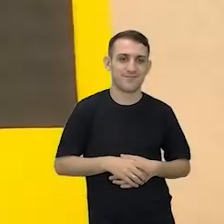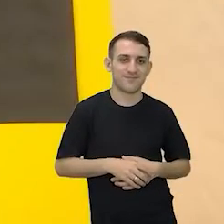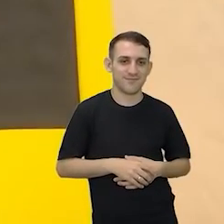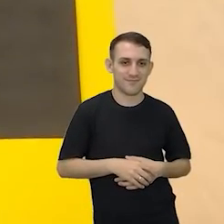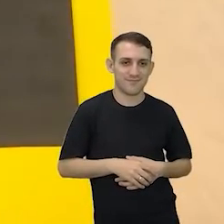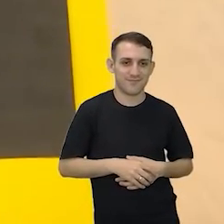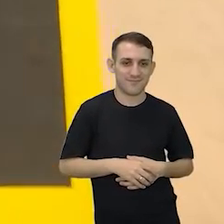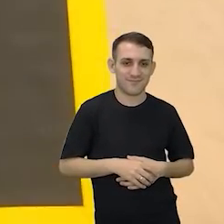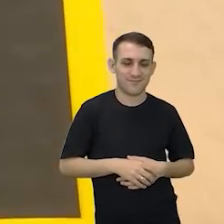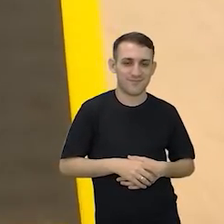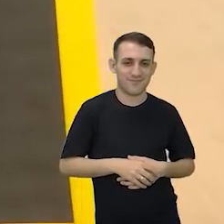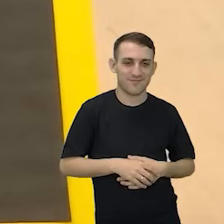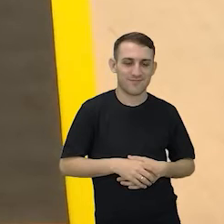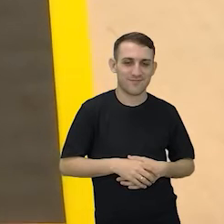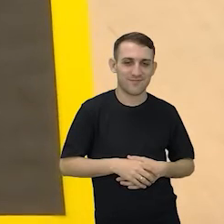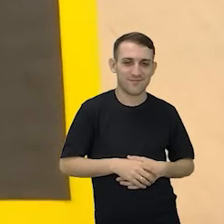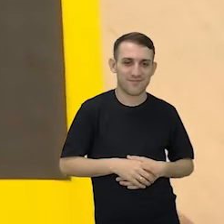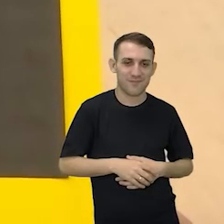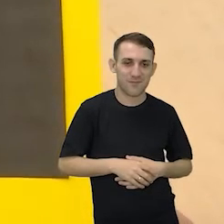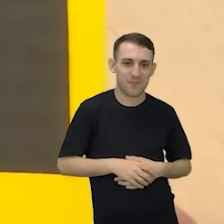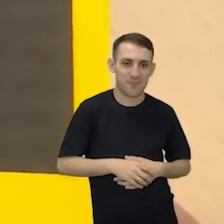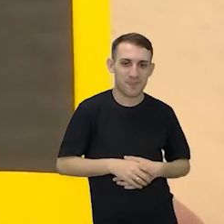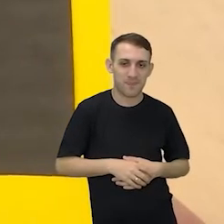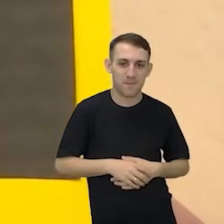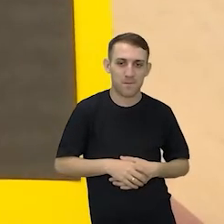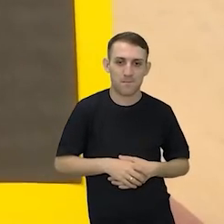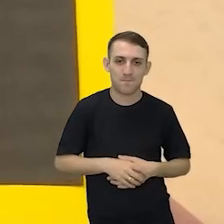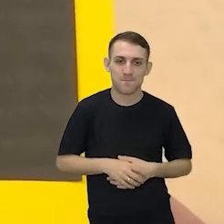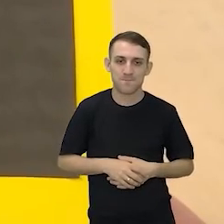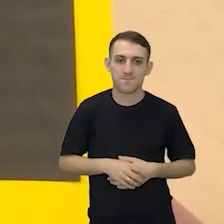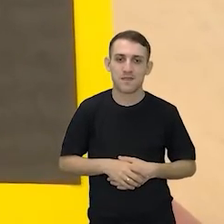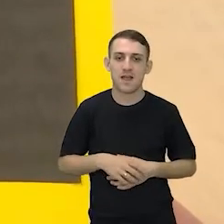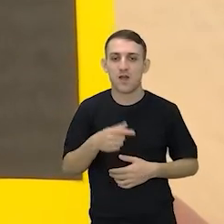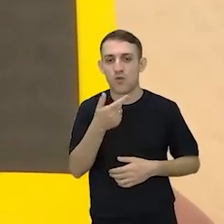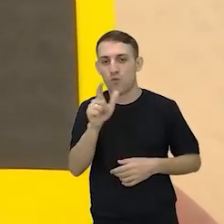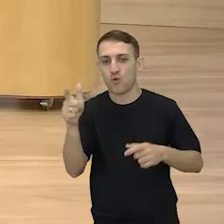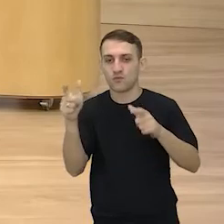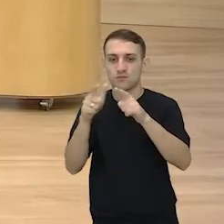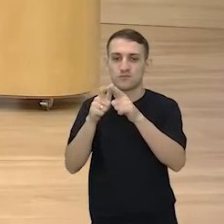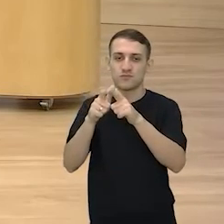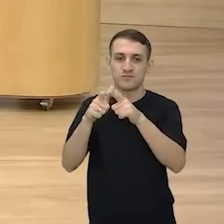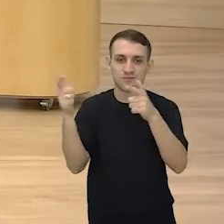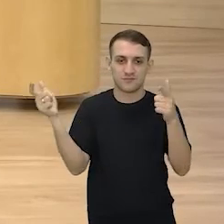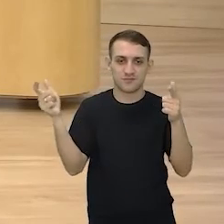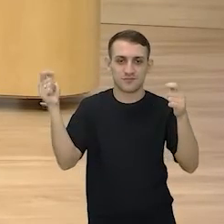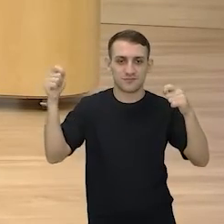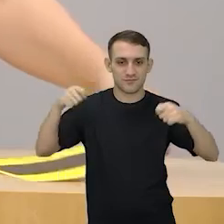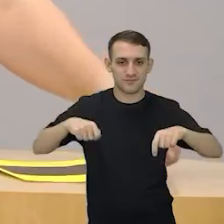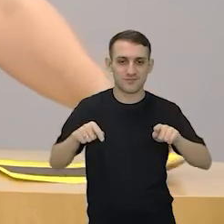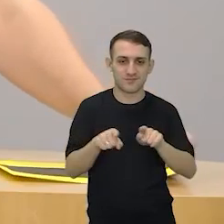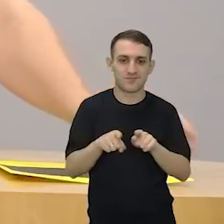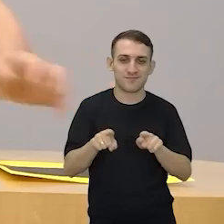Ah, esqueci. Minguante. Isso. Crescente. É, crescente.